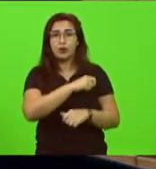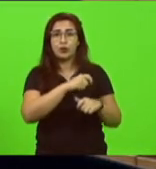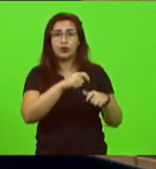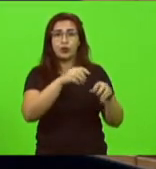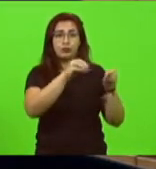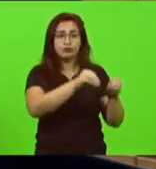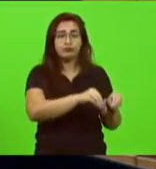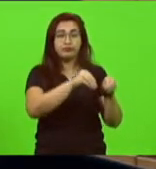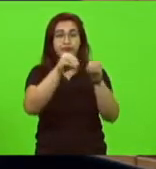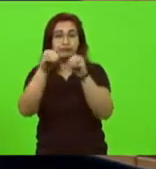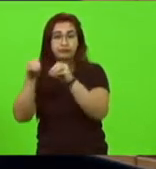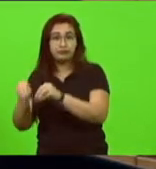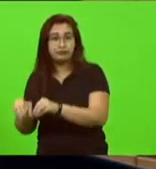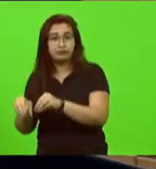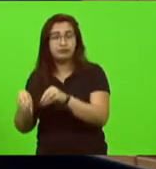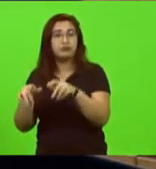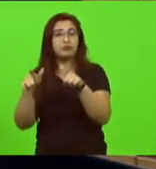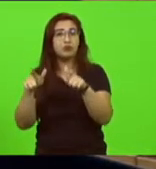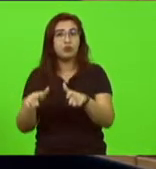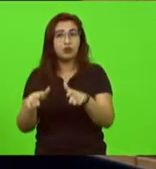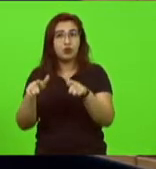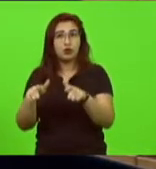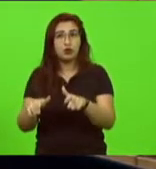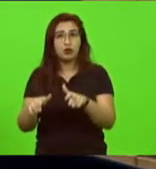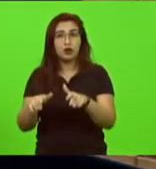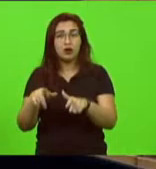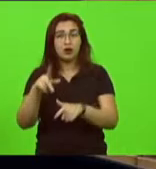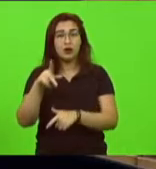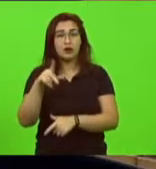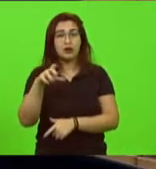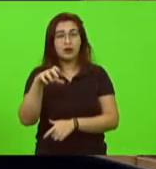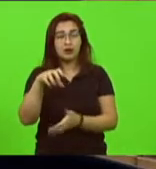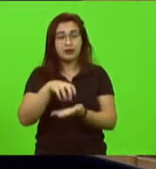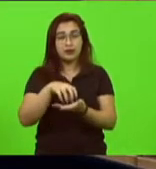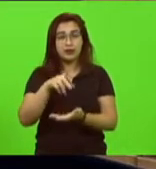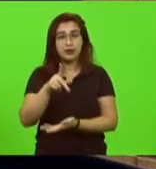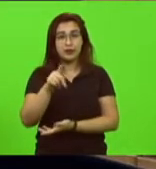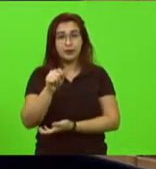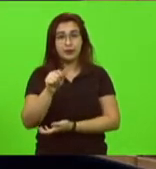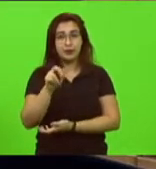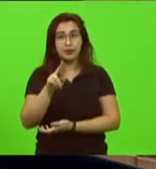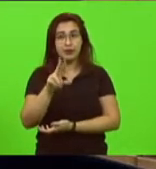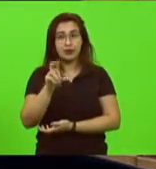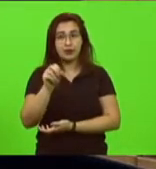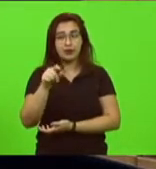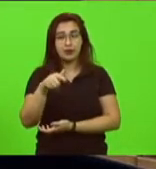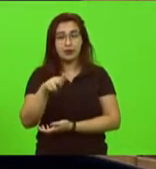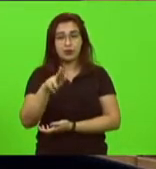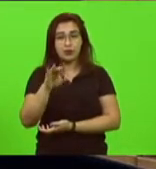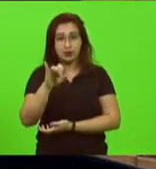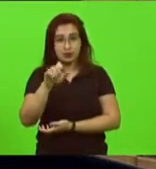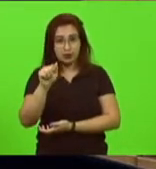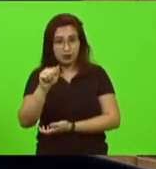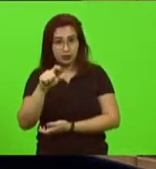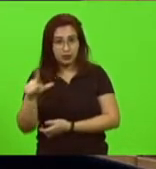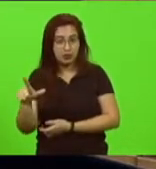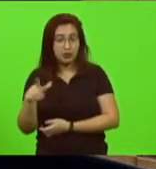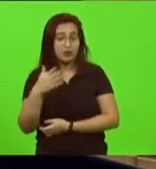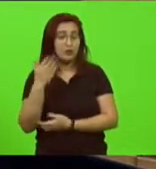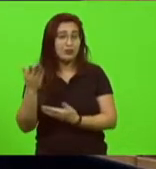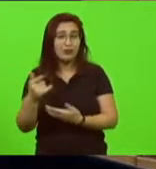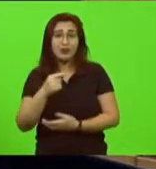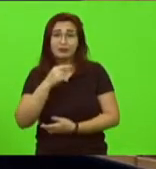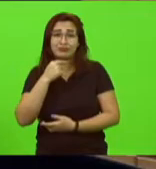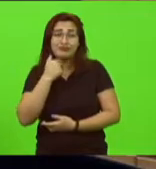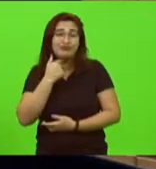lá para o salão do centro paroquial eu estive lá também mas não tem condições ali de